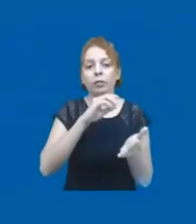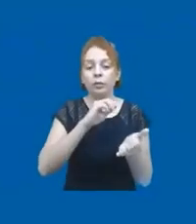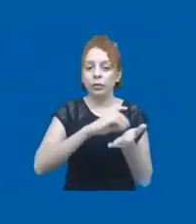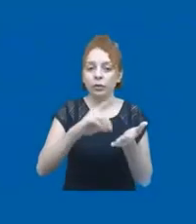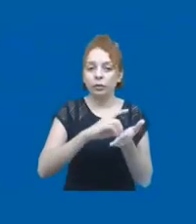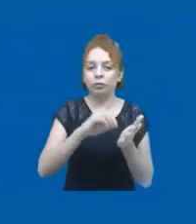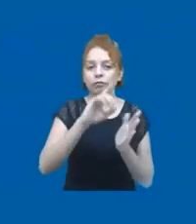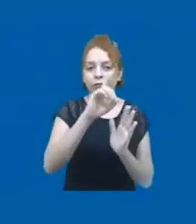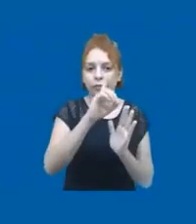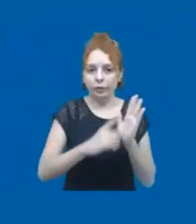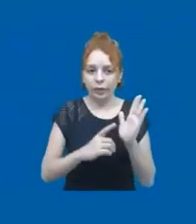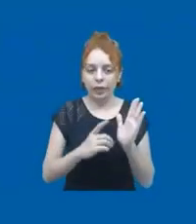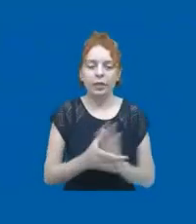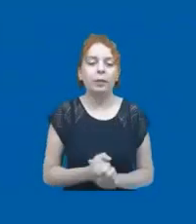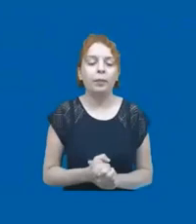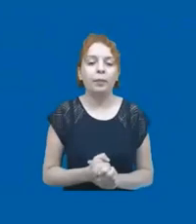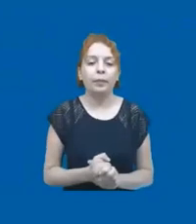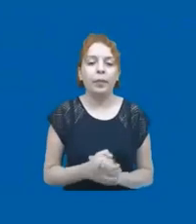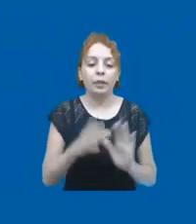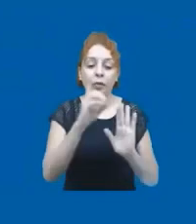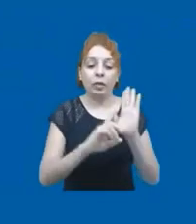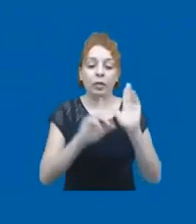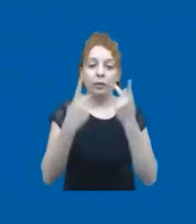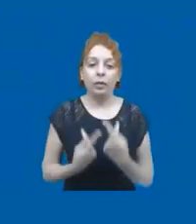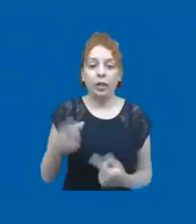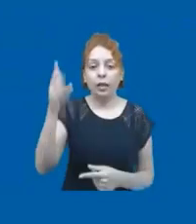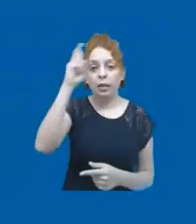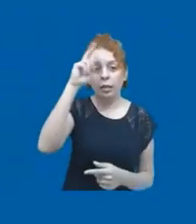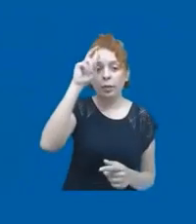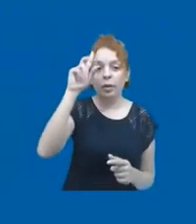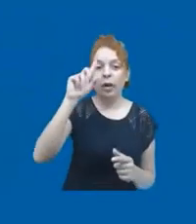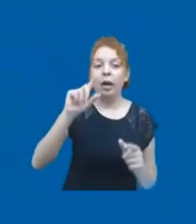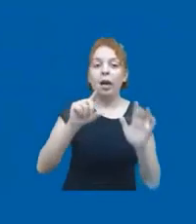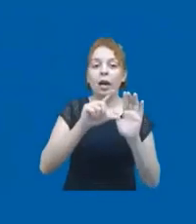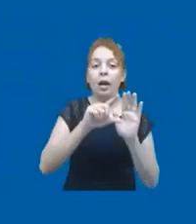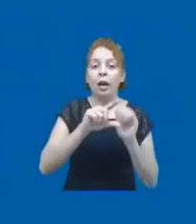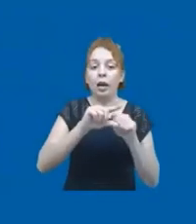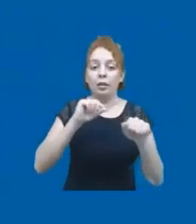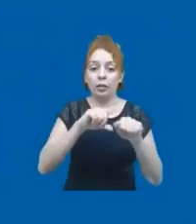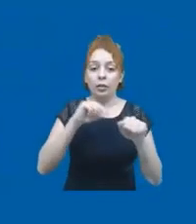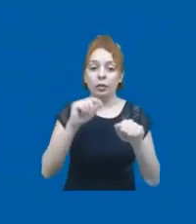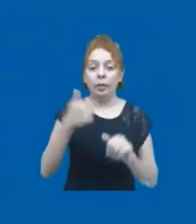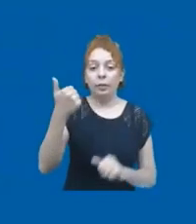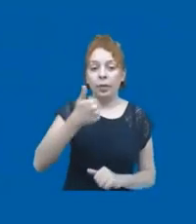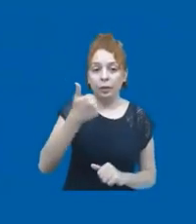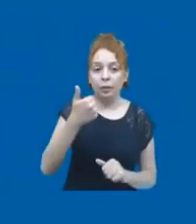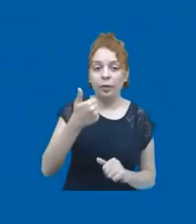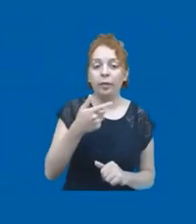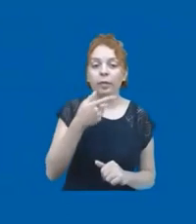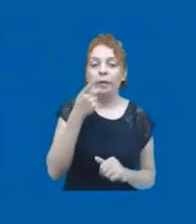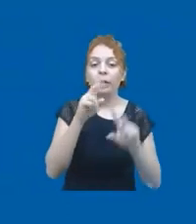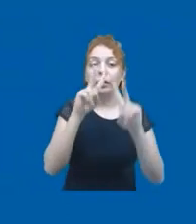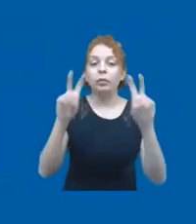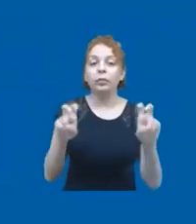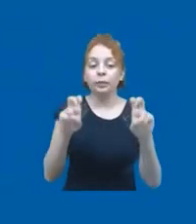dos Direitos Humanos. E eu lembro que o artigo primeiro dessa declaração, ainda continuando o que o Fábio falou, o artigo